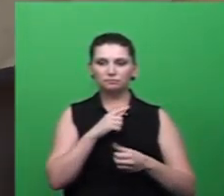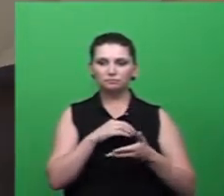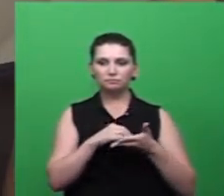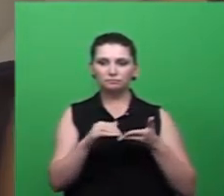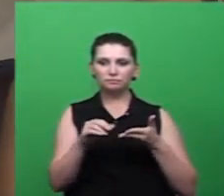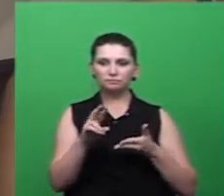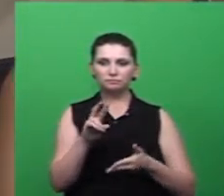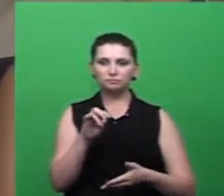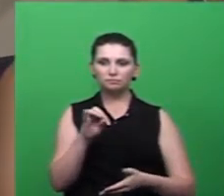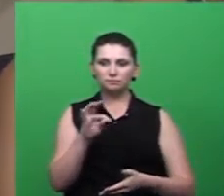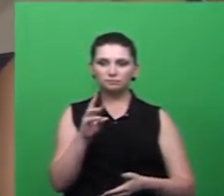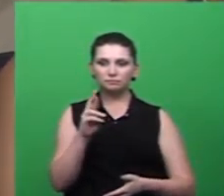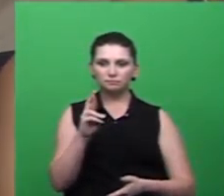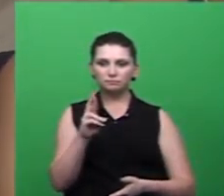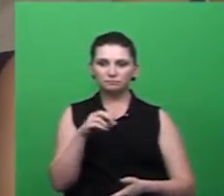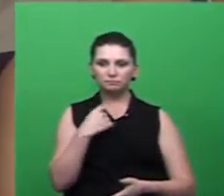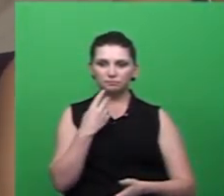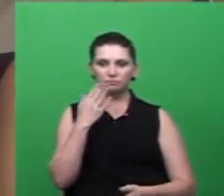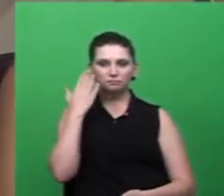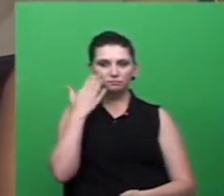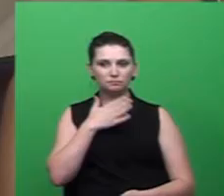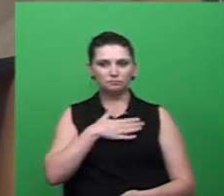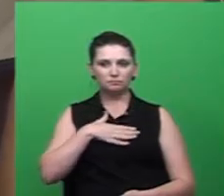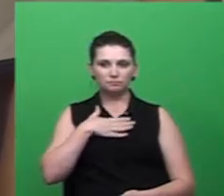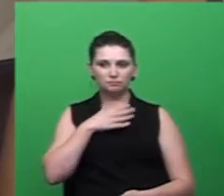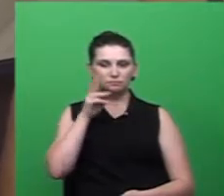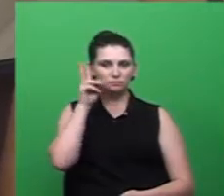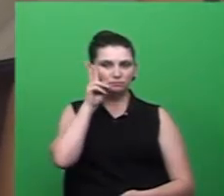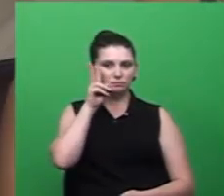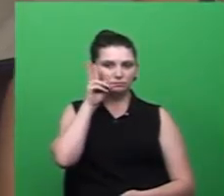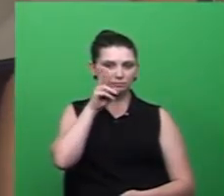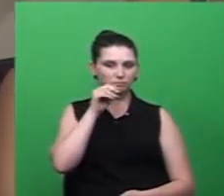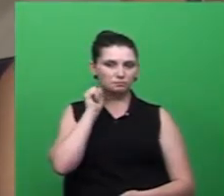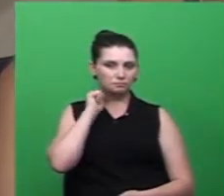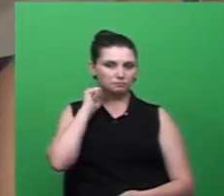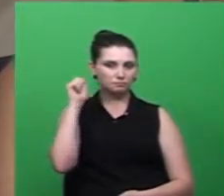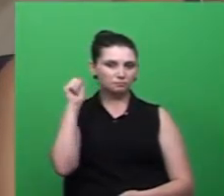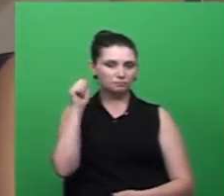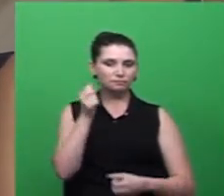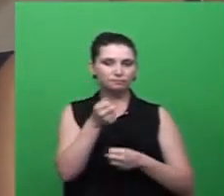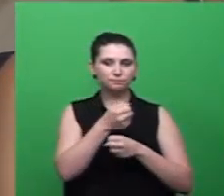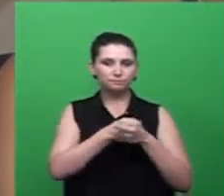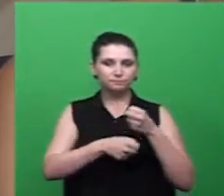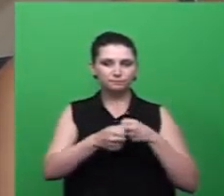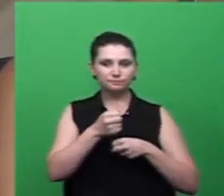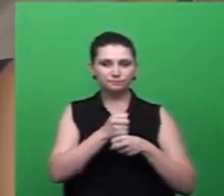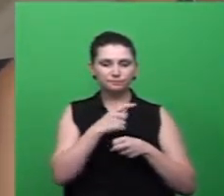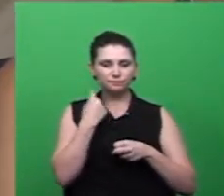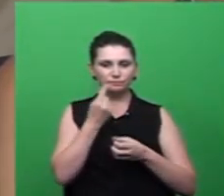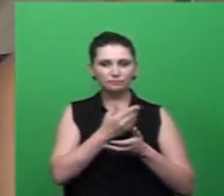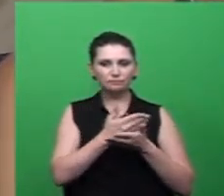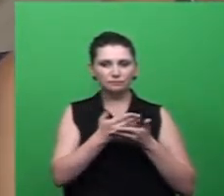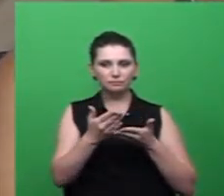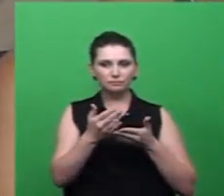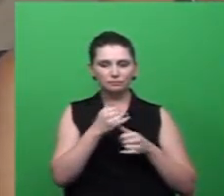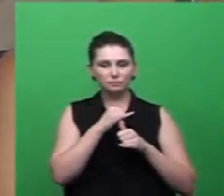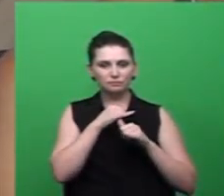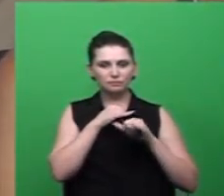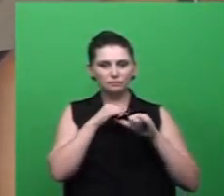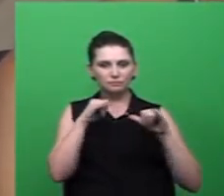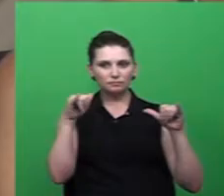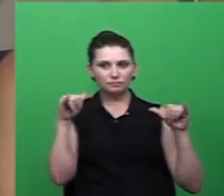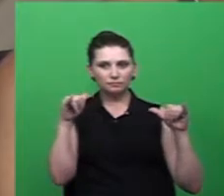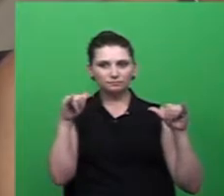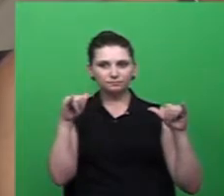nós gostaríamos de lembrar que, desde abril do ano passado, nós começamos essa campanha já bem